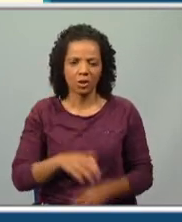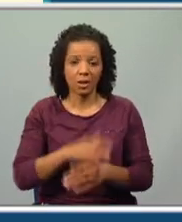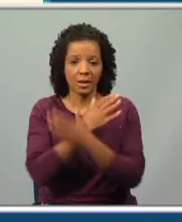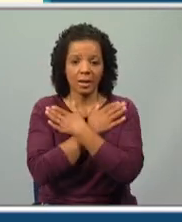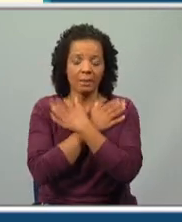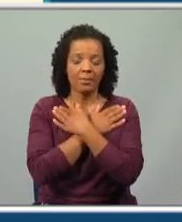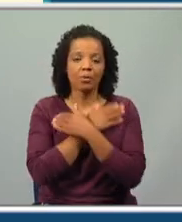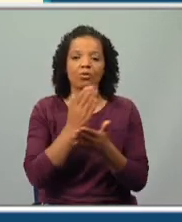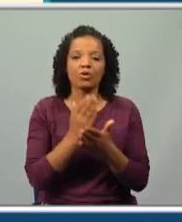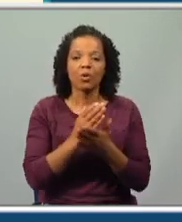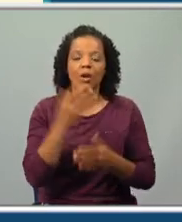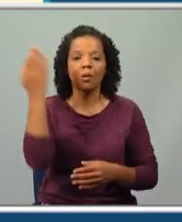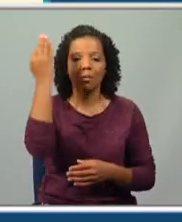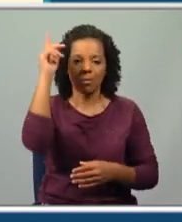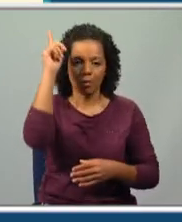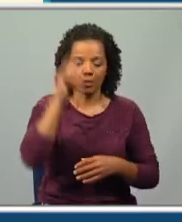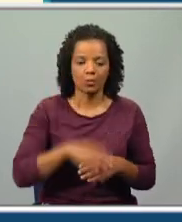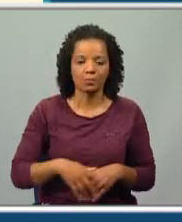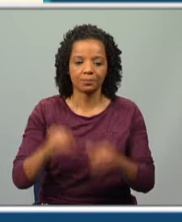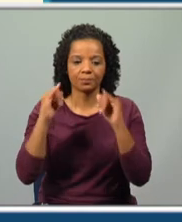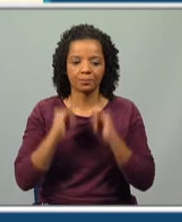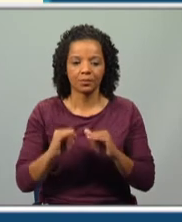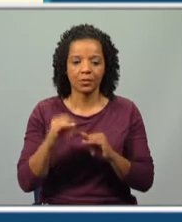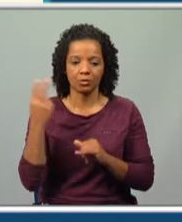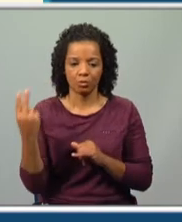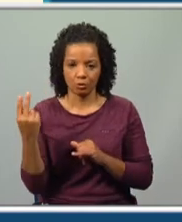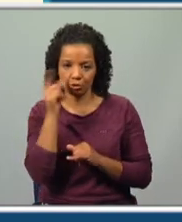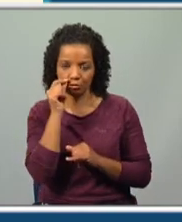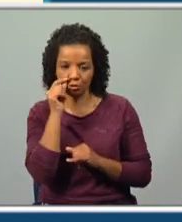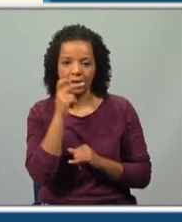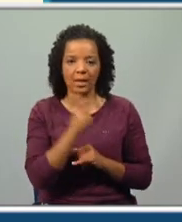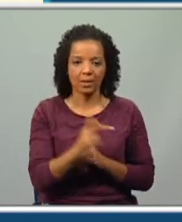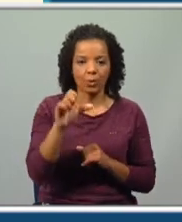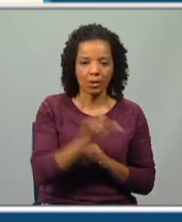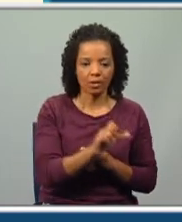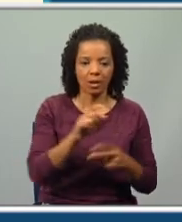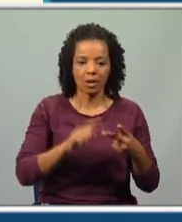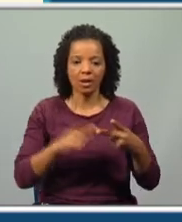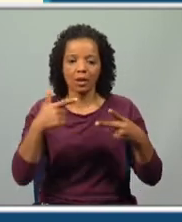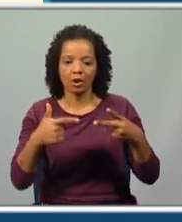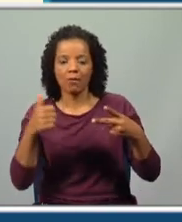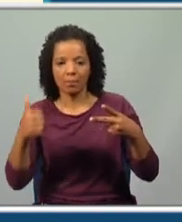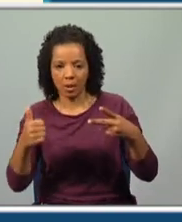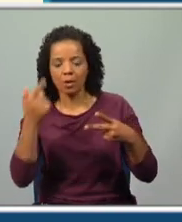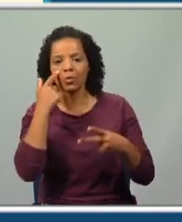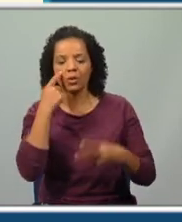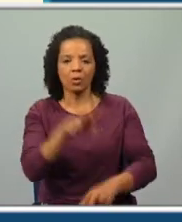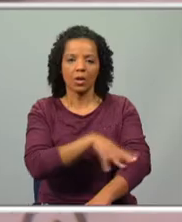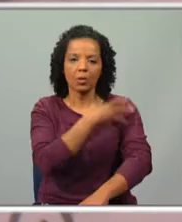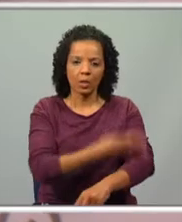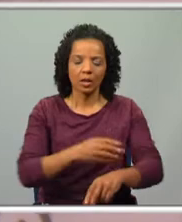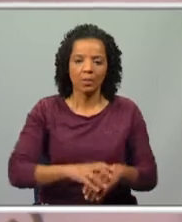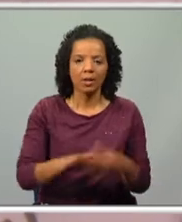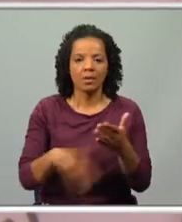seu amigo do Colégio da Lapa, no Porto. Anter de Quental e Teófilo Braga, que ele conheceu em Coimbra e com os quais formou